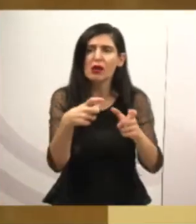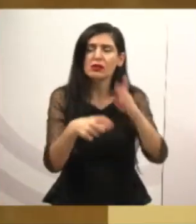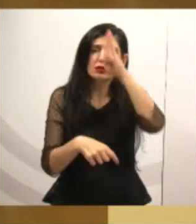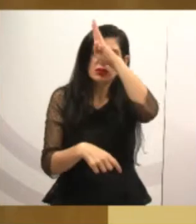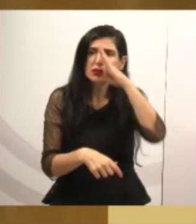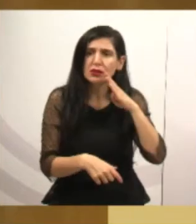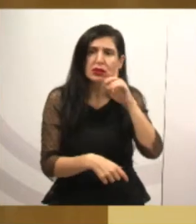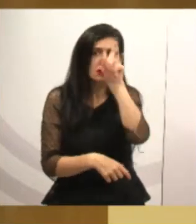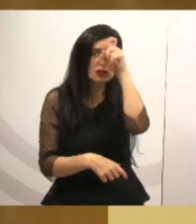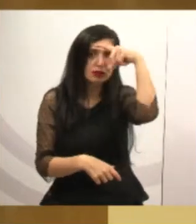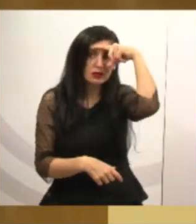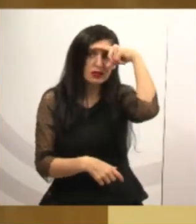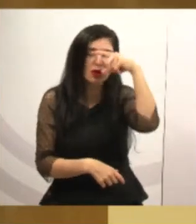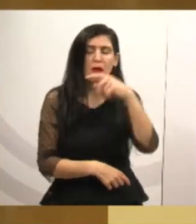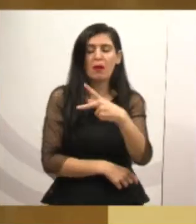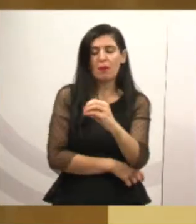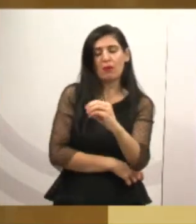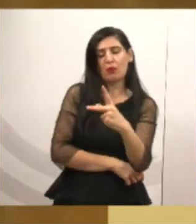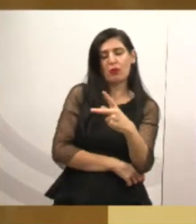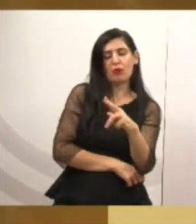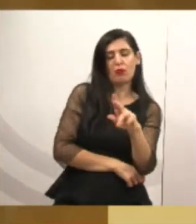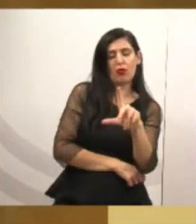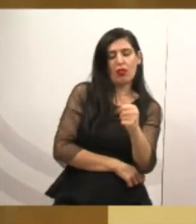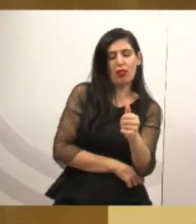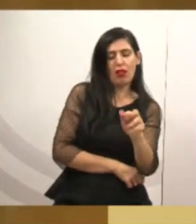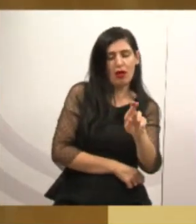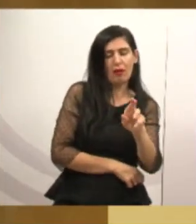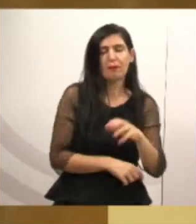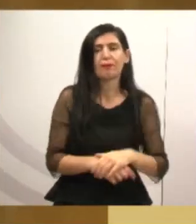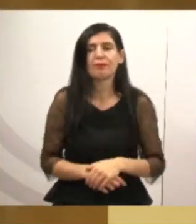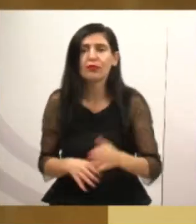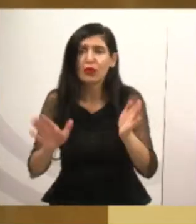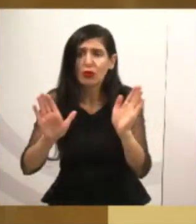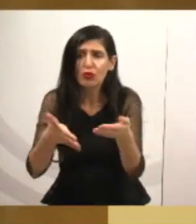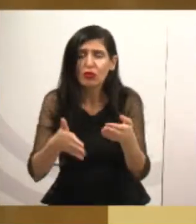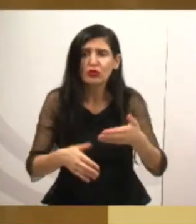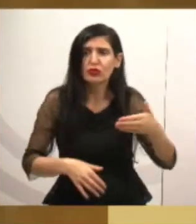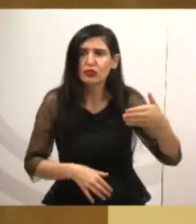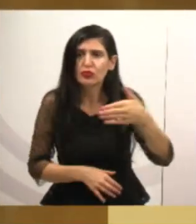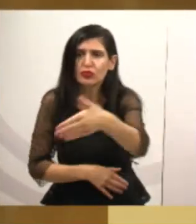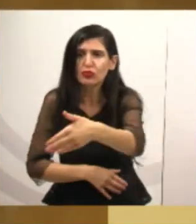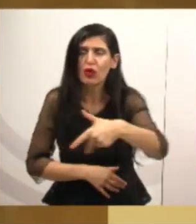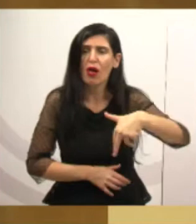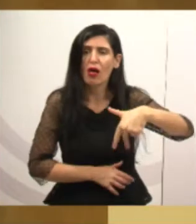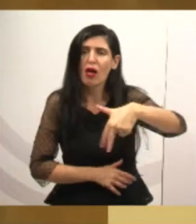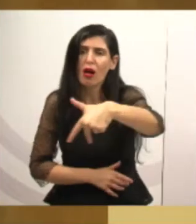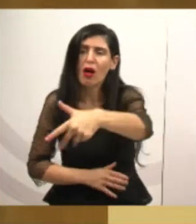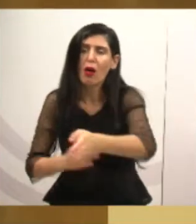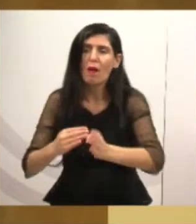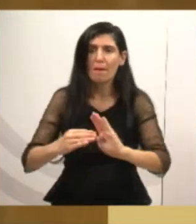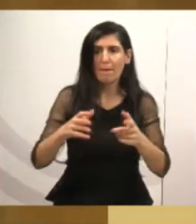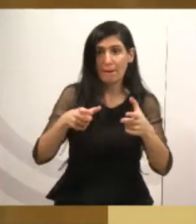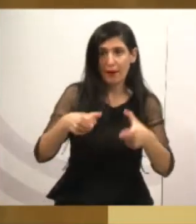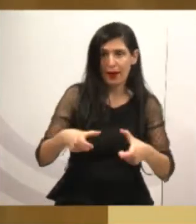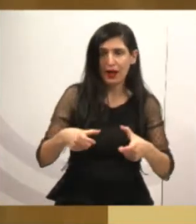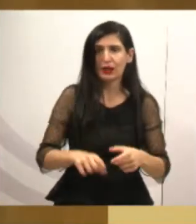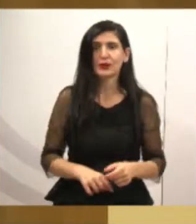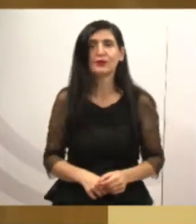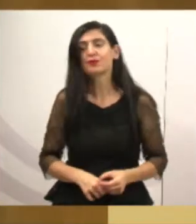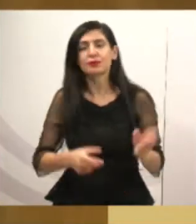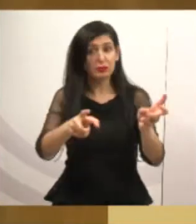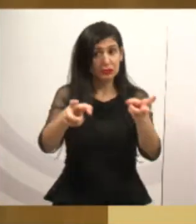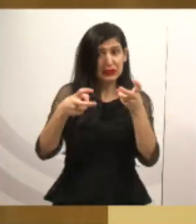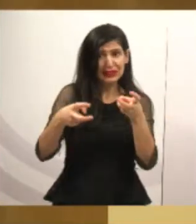Hoje, eu estive em vários bairros aqui na nossa cidade, a gente pôde constatar que realmente a chuva fez um grande